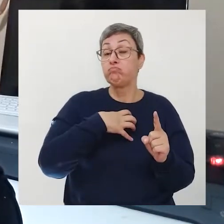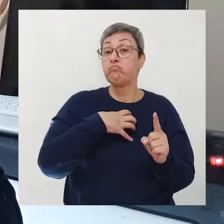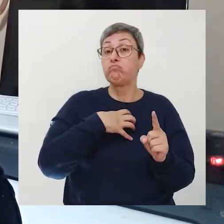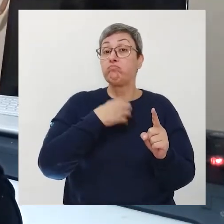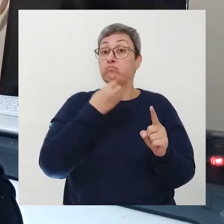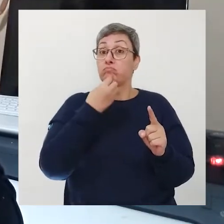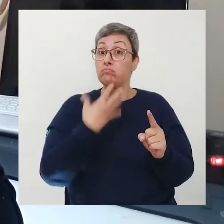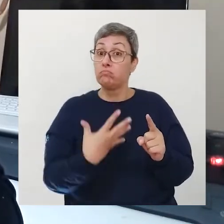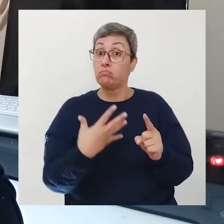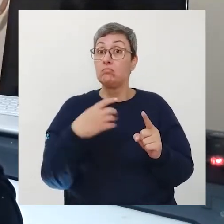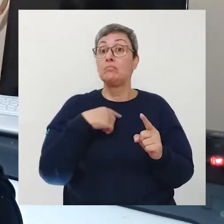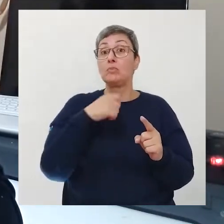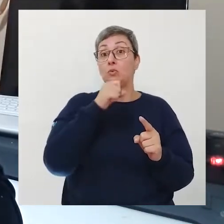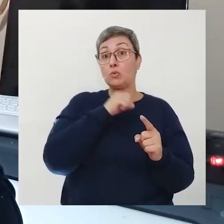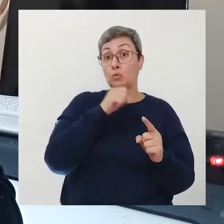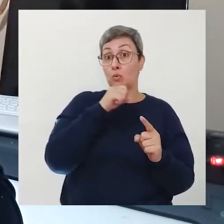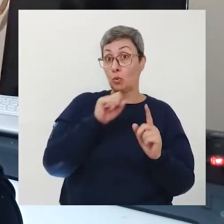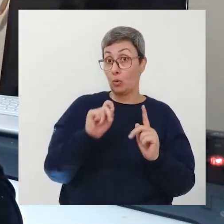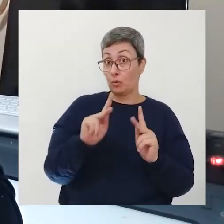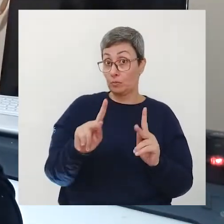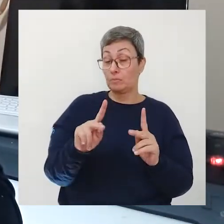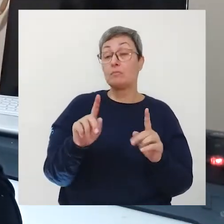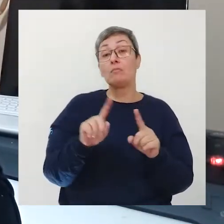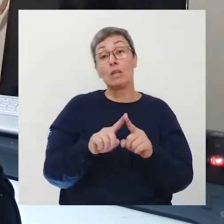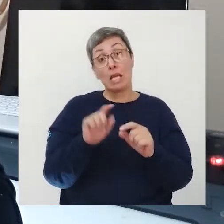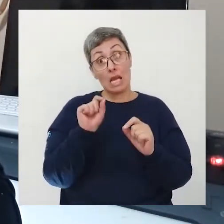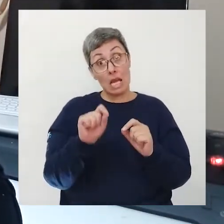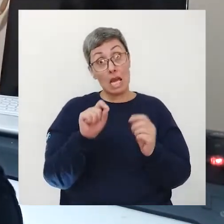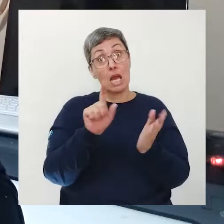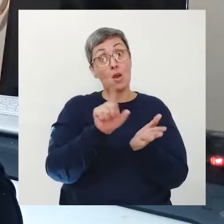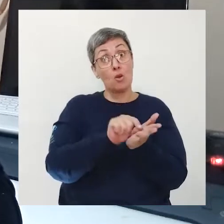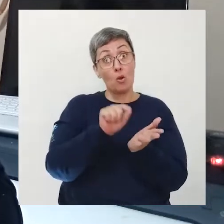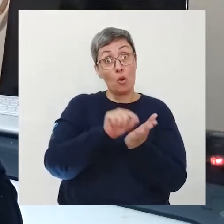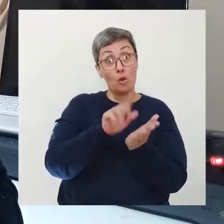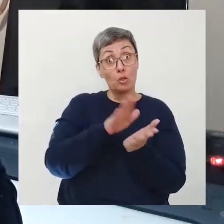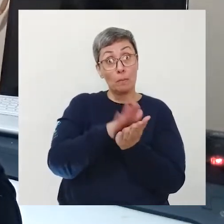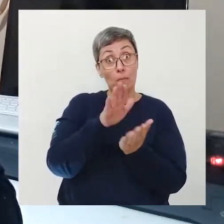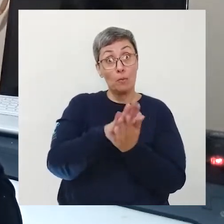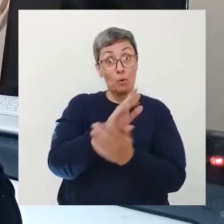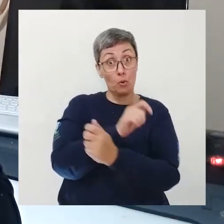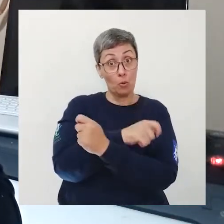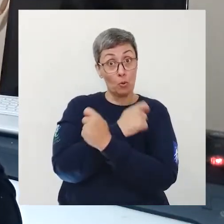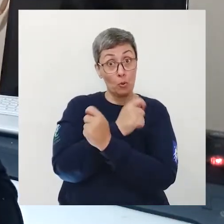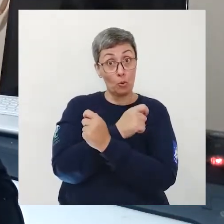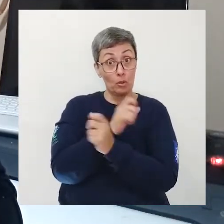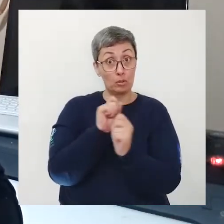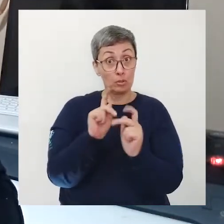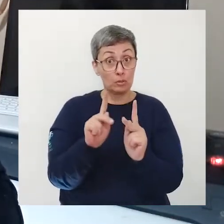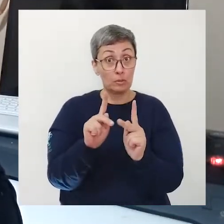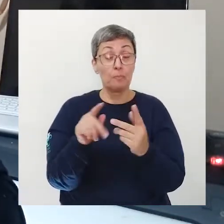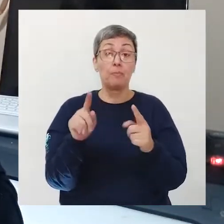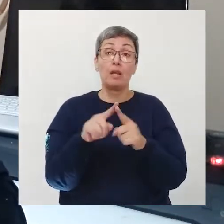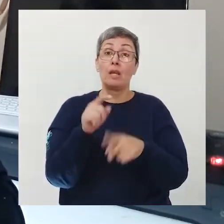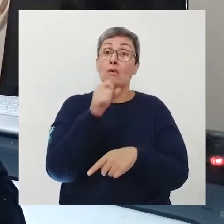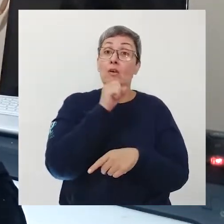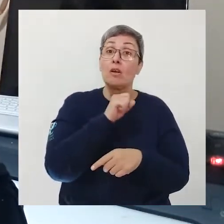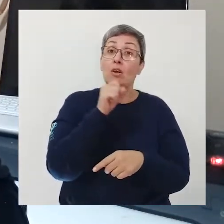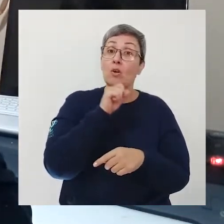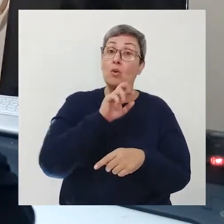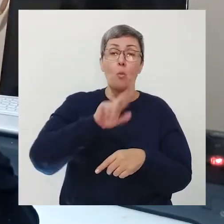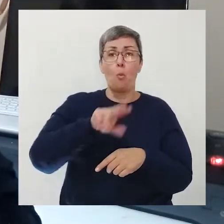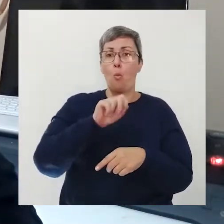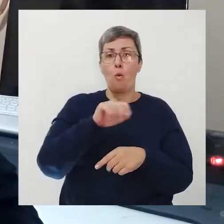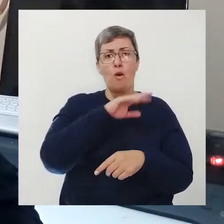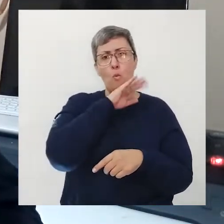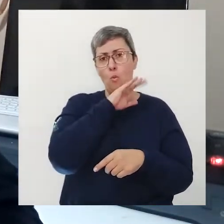do idoso Ok? Isso é um artigo publicado pela PUC Ok? Envelhecer não